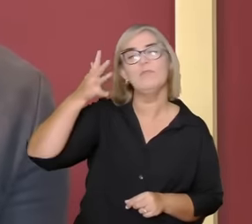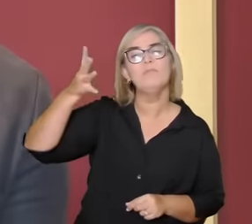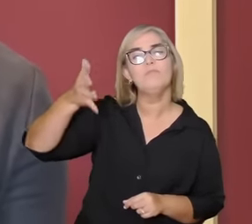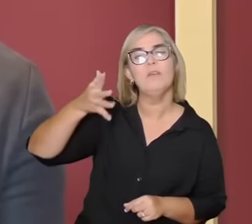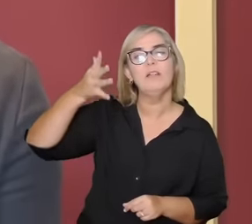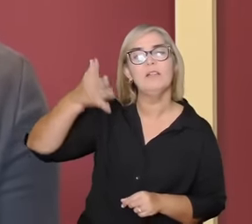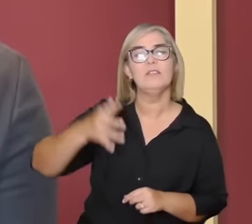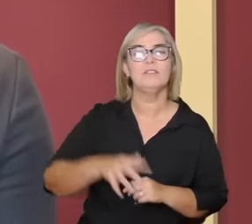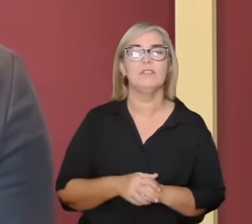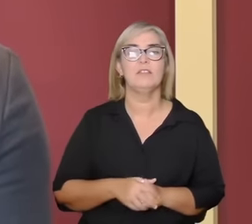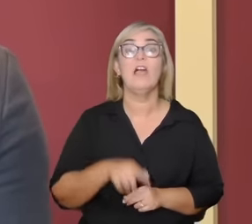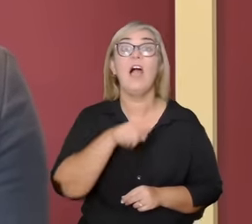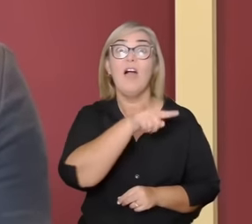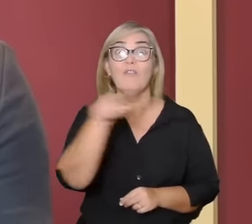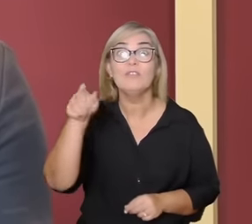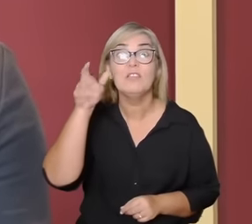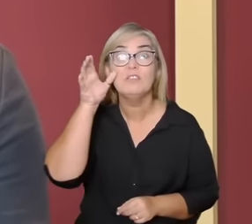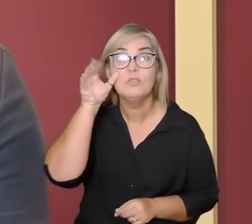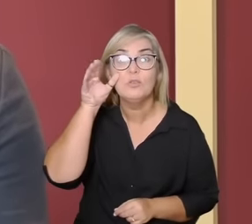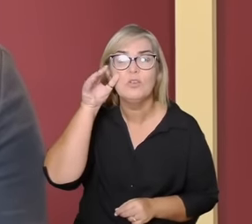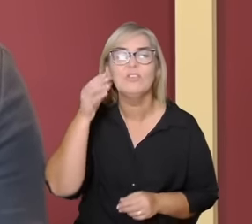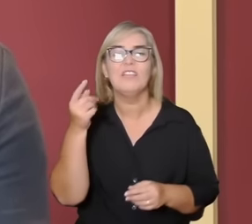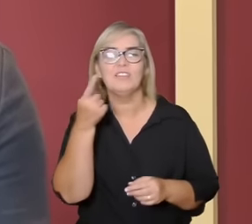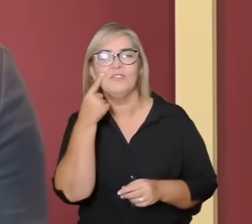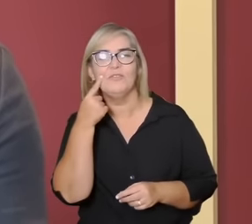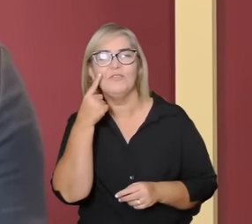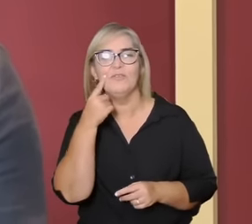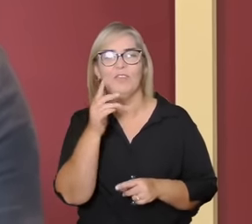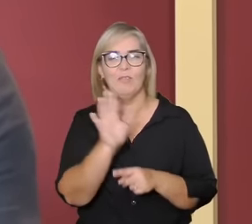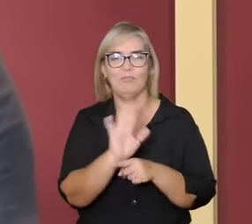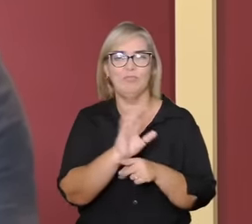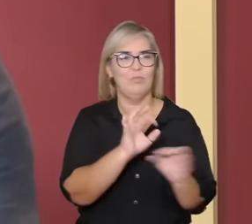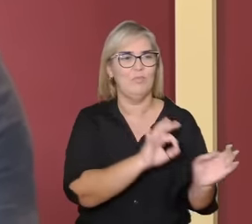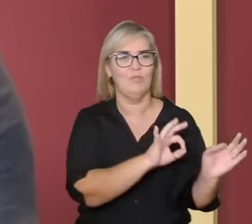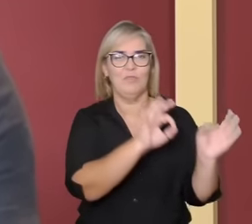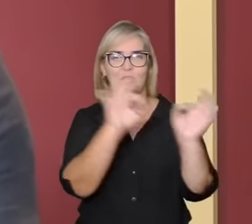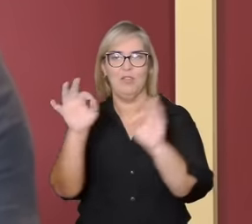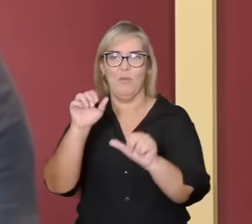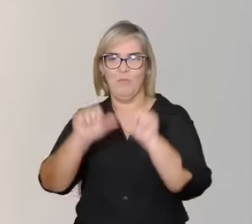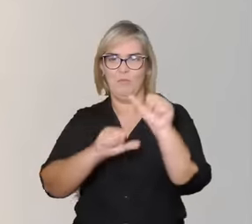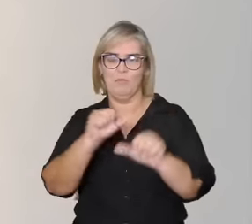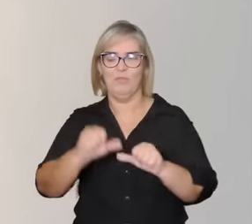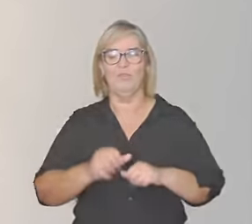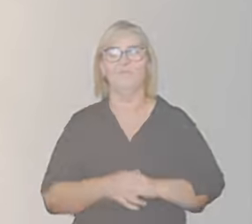curiosidade eu queria até que vocês olhassem a vinheta do Café Filosófico como mudou de lá pra cá